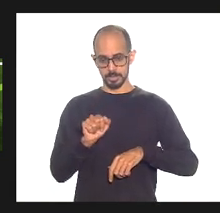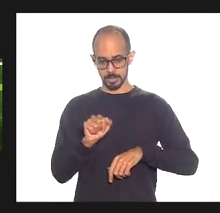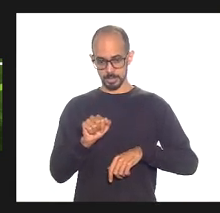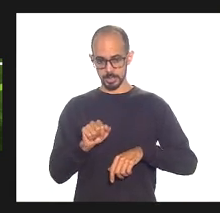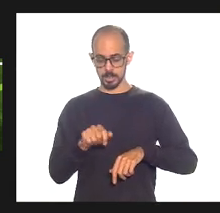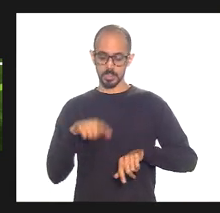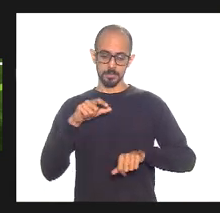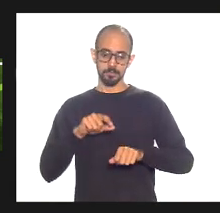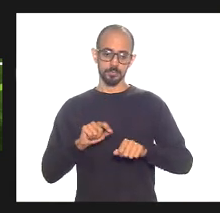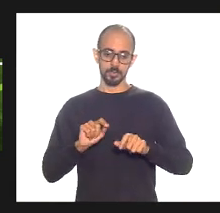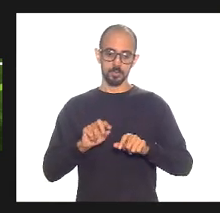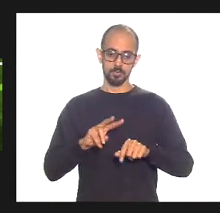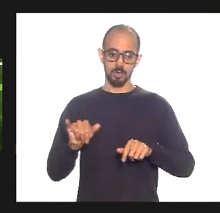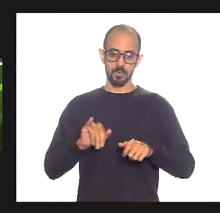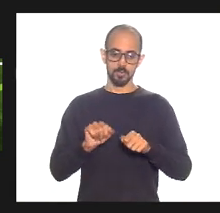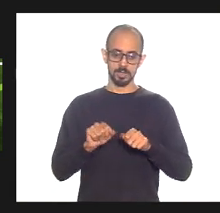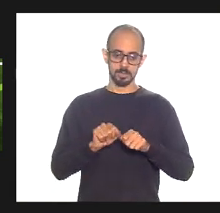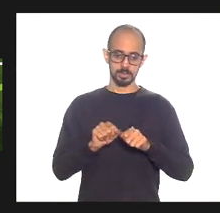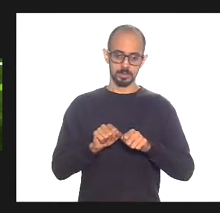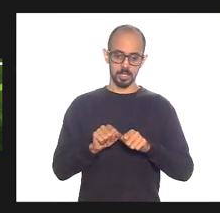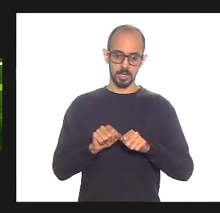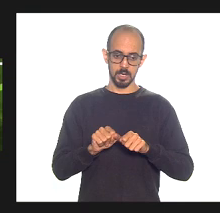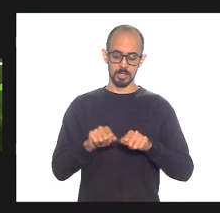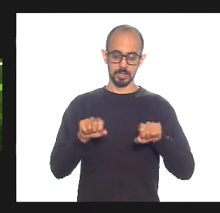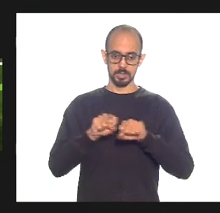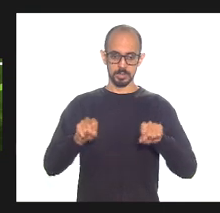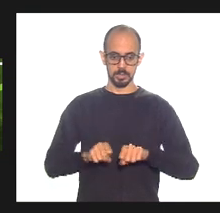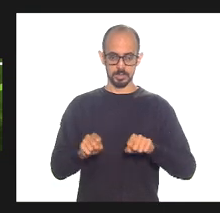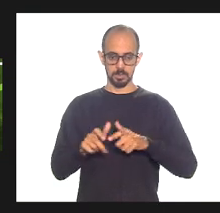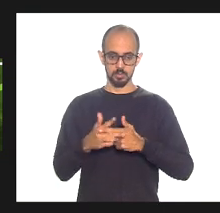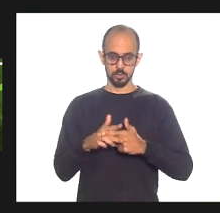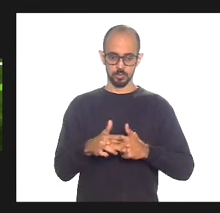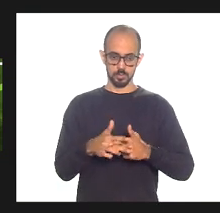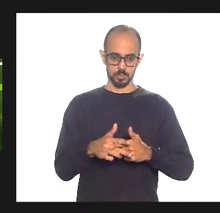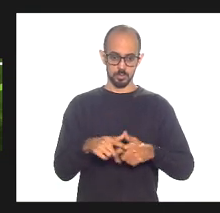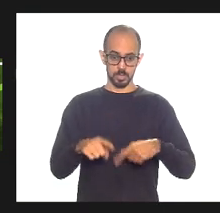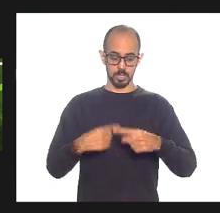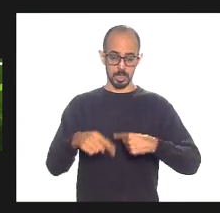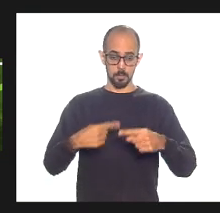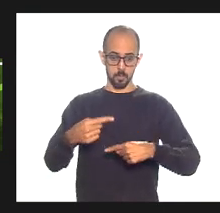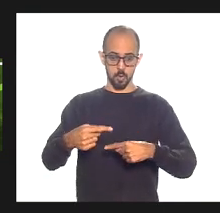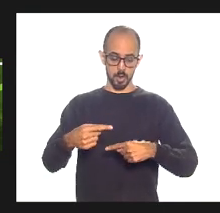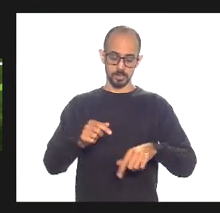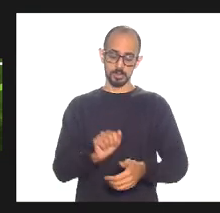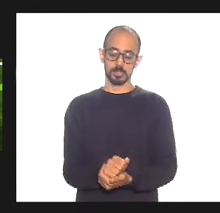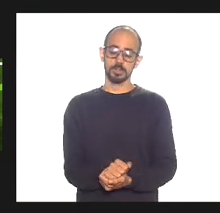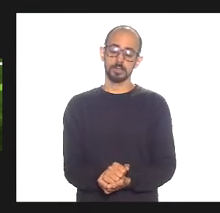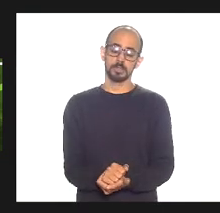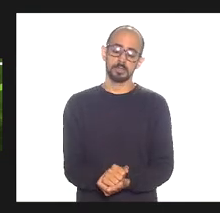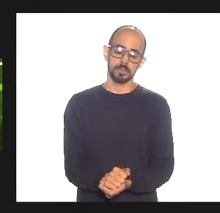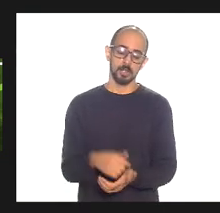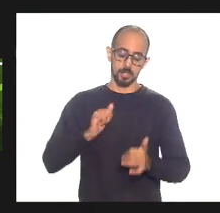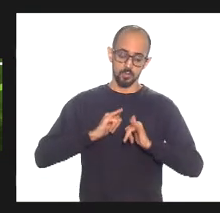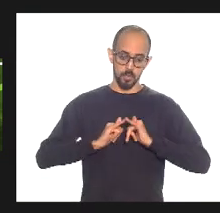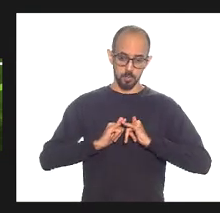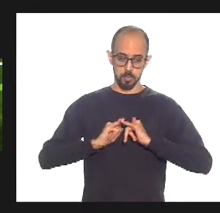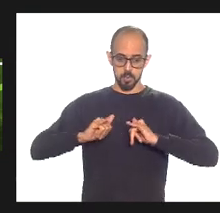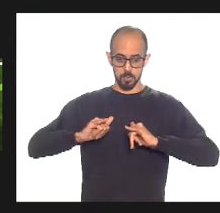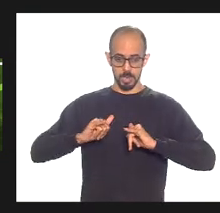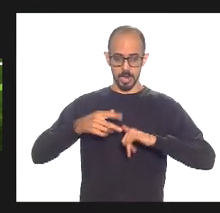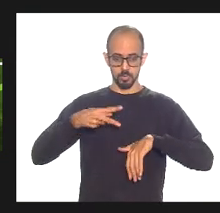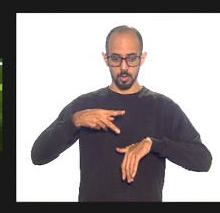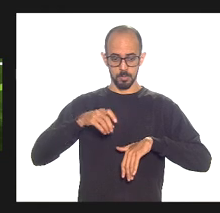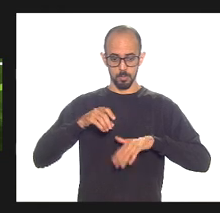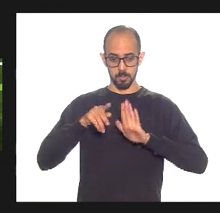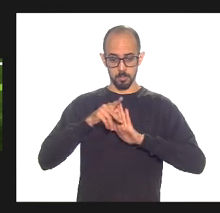habilitação no regime de recuperação fiscal que após a devida publicação da portaria